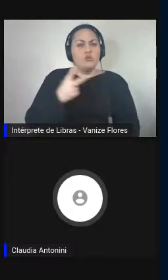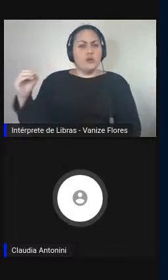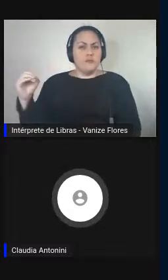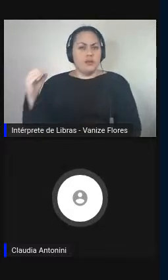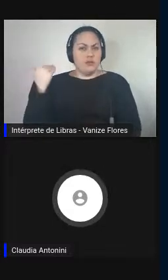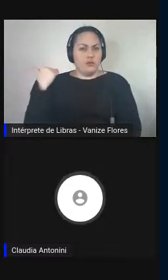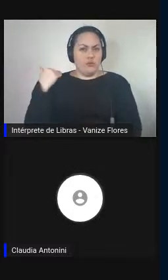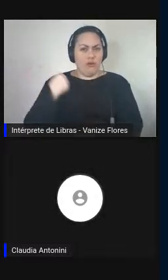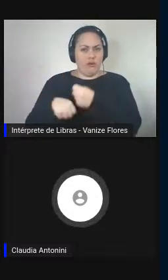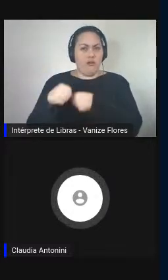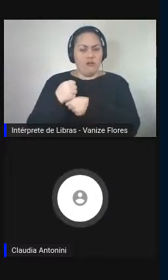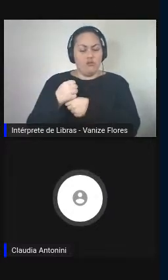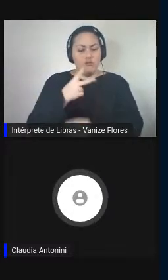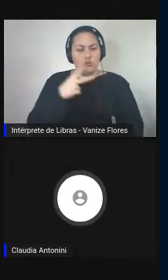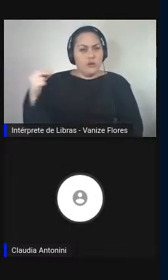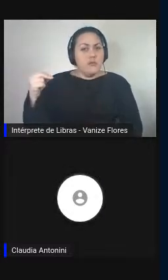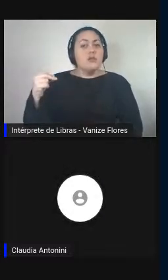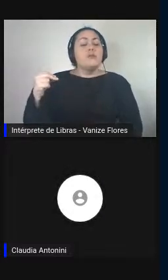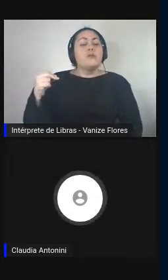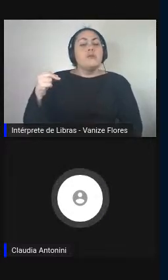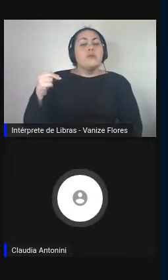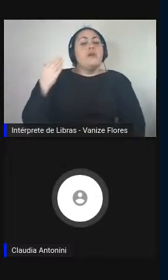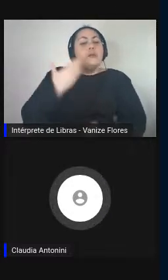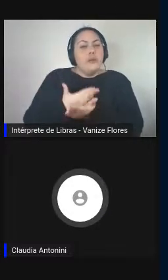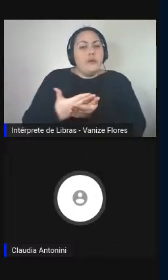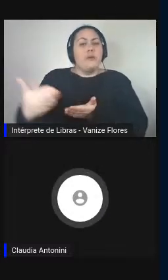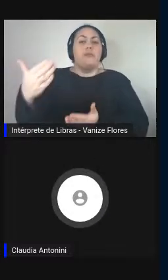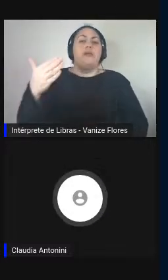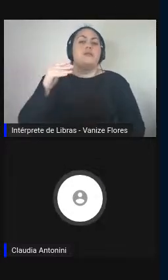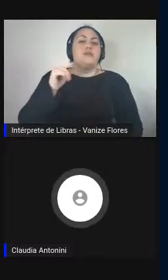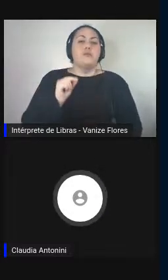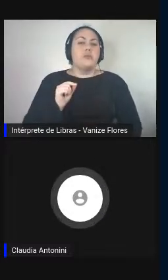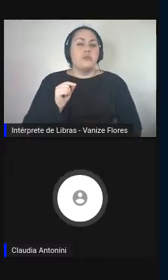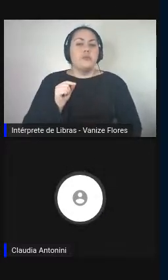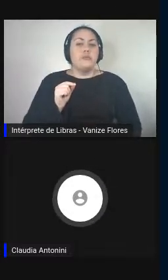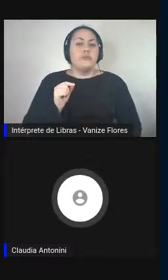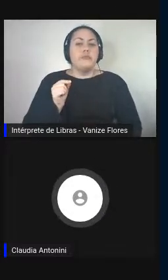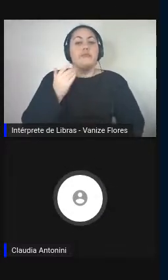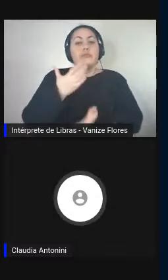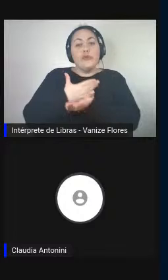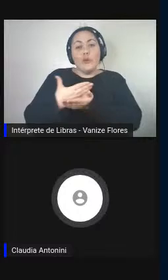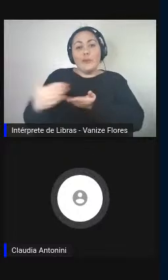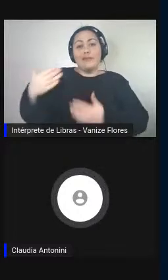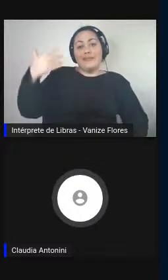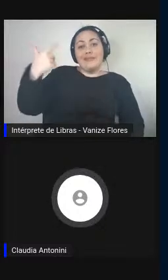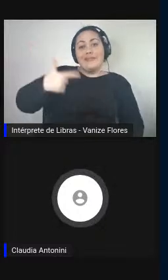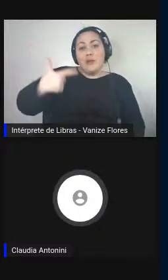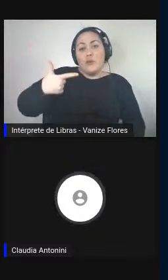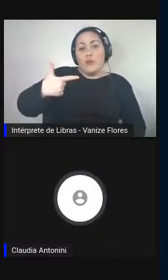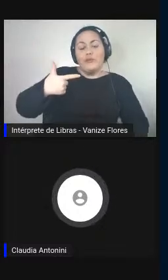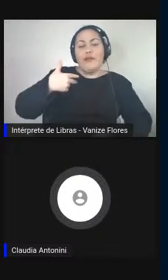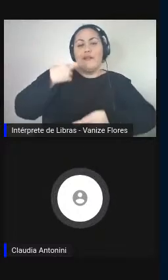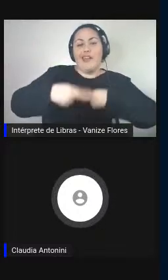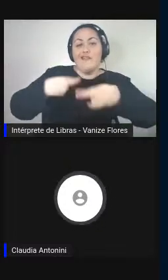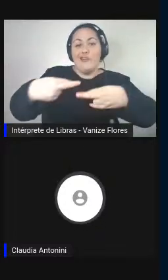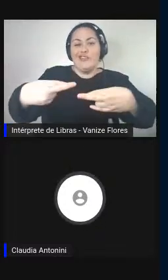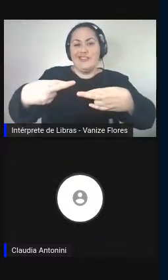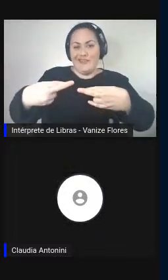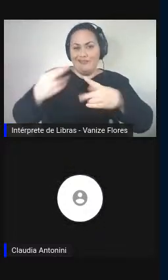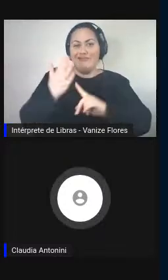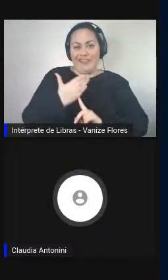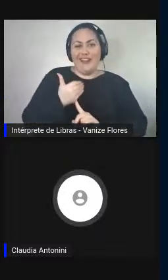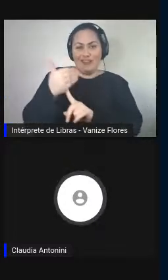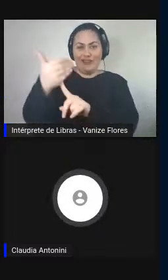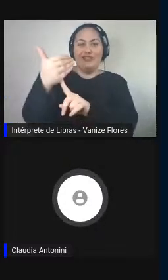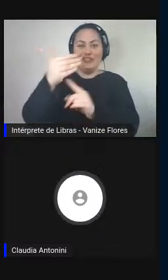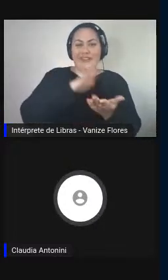começamos a entrar na segunda revolução tecnológica